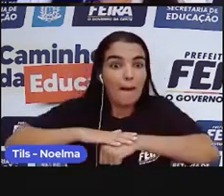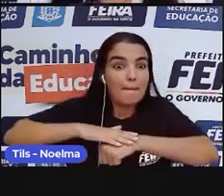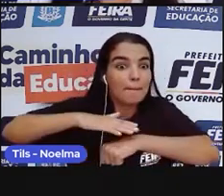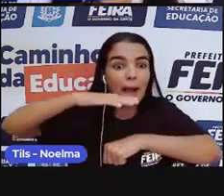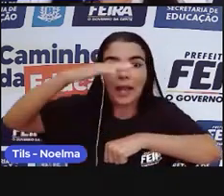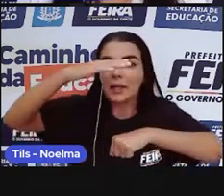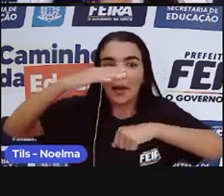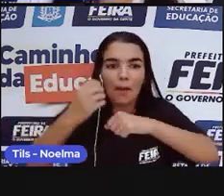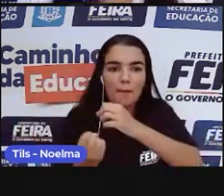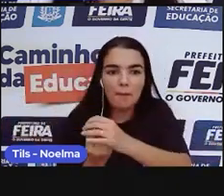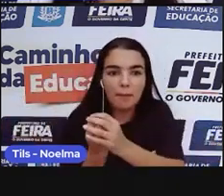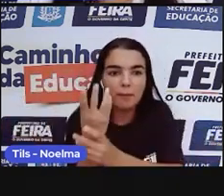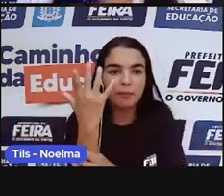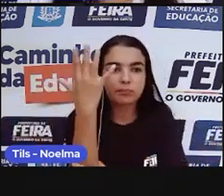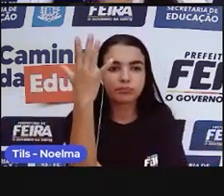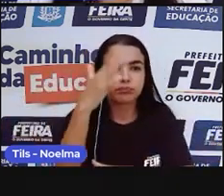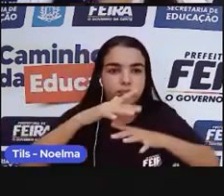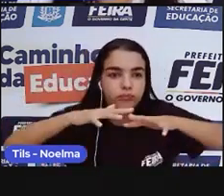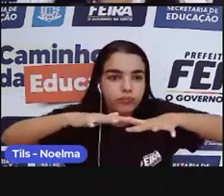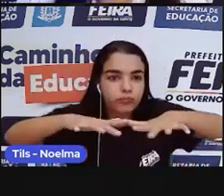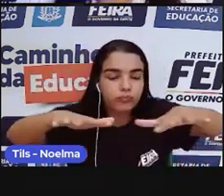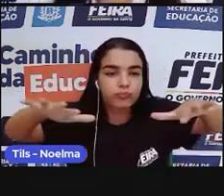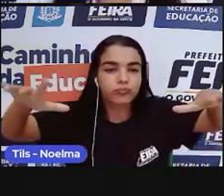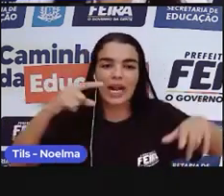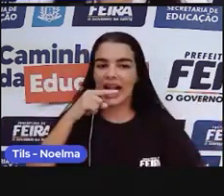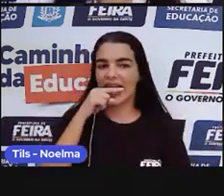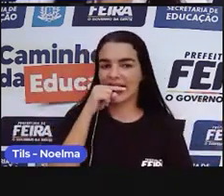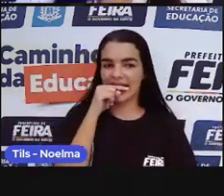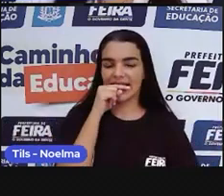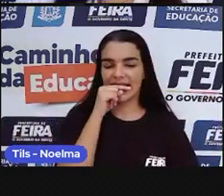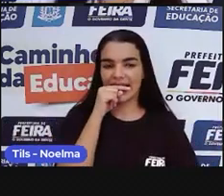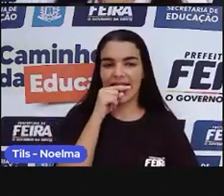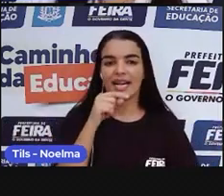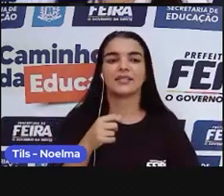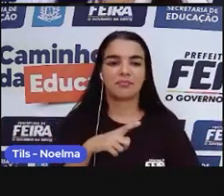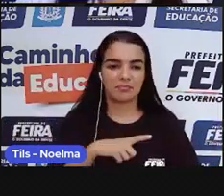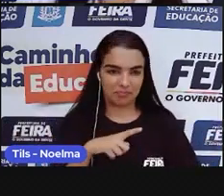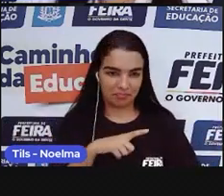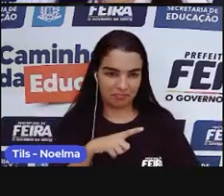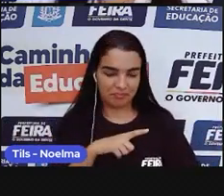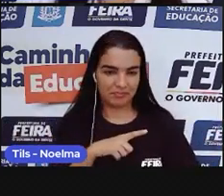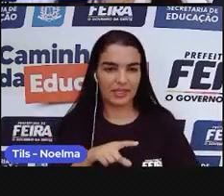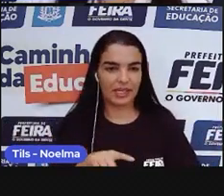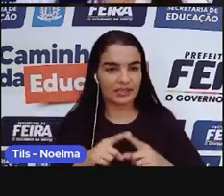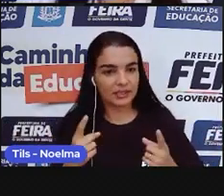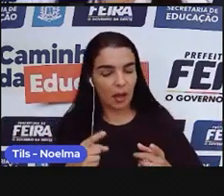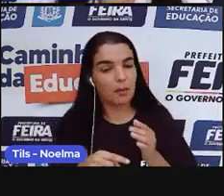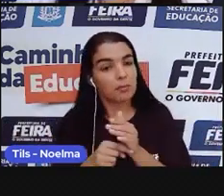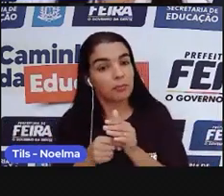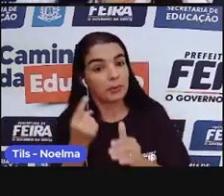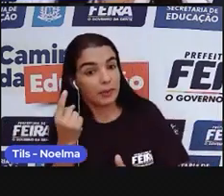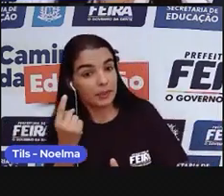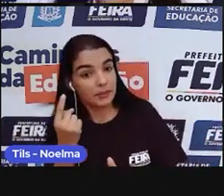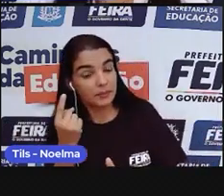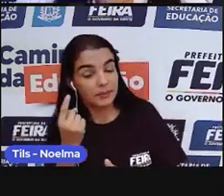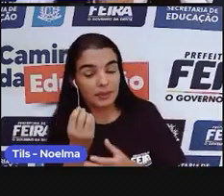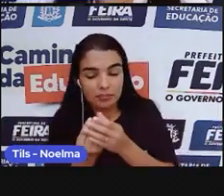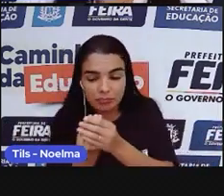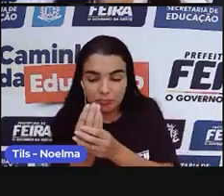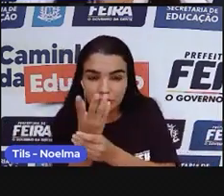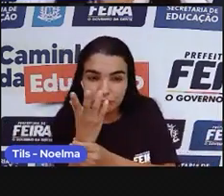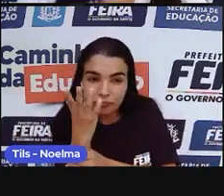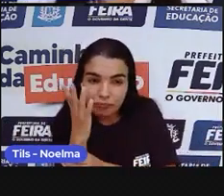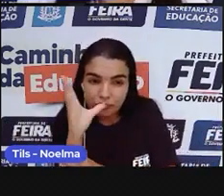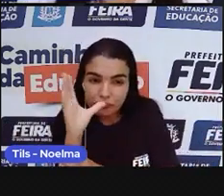da colônia, né? Então, as primeiras mudas foram trazidas justamente